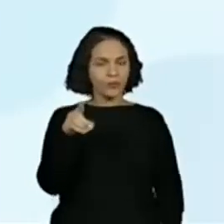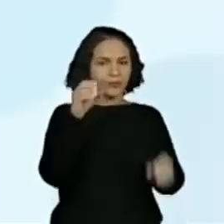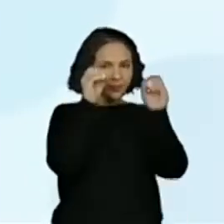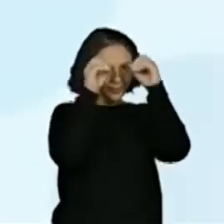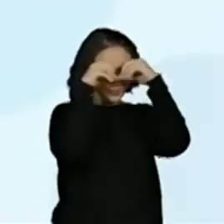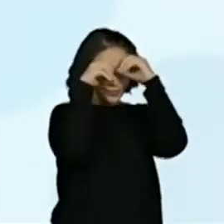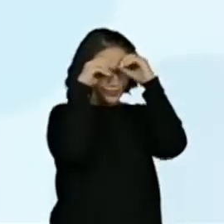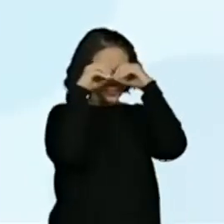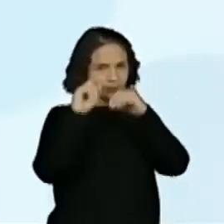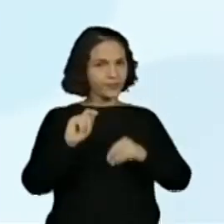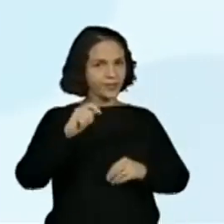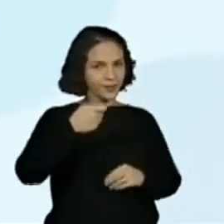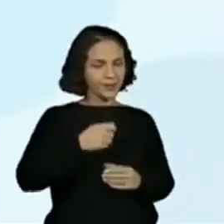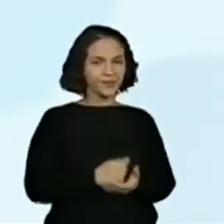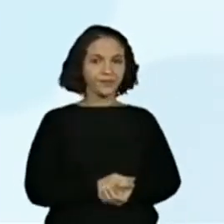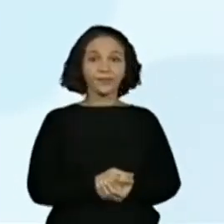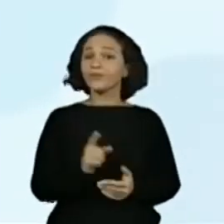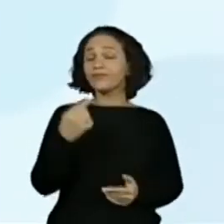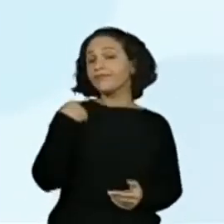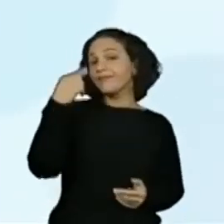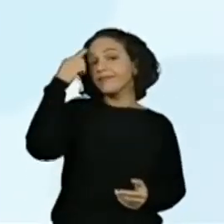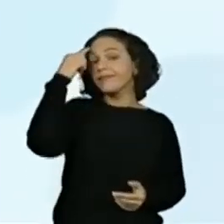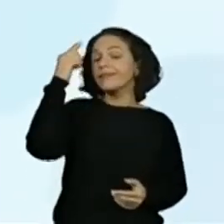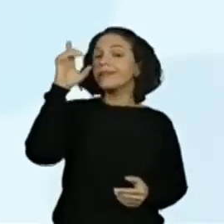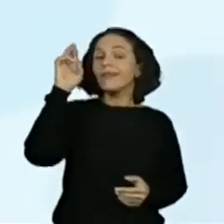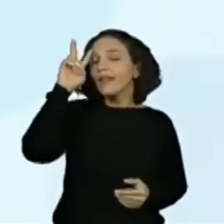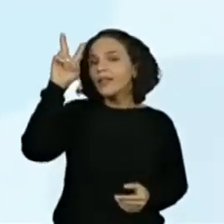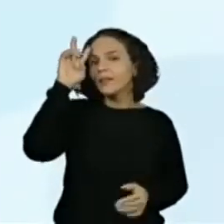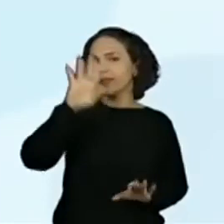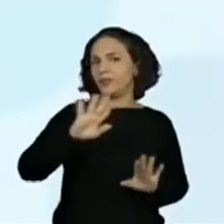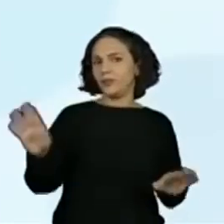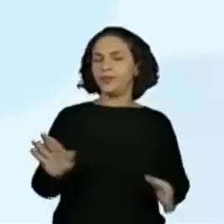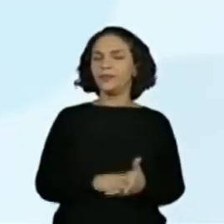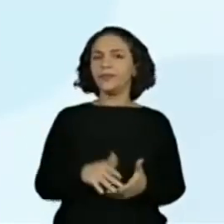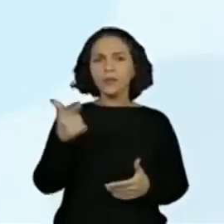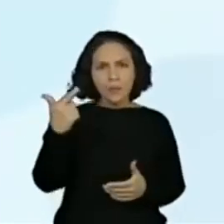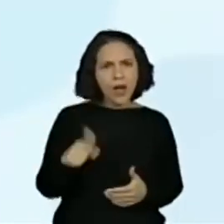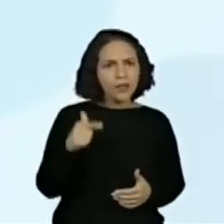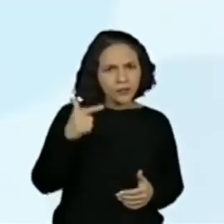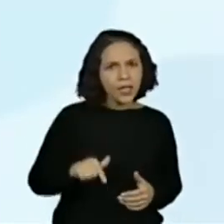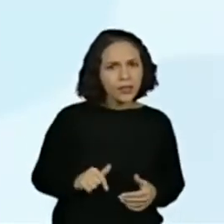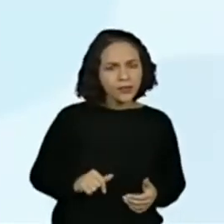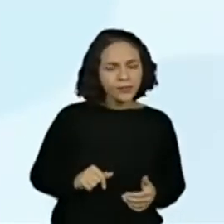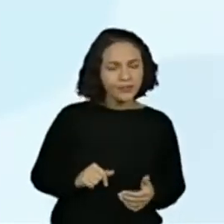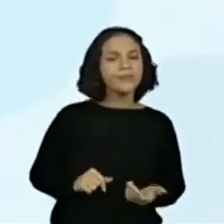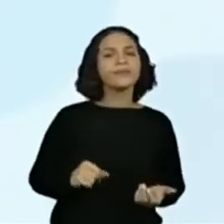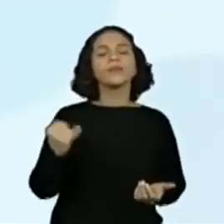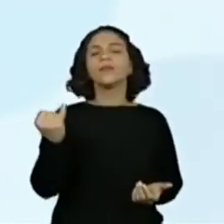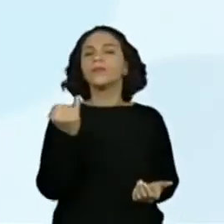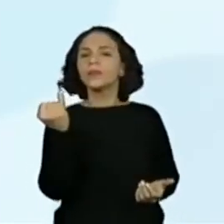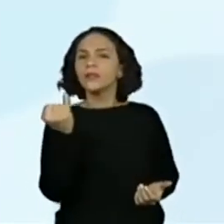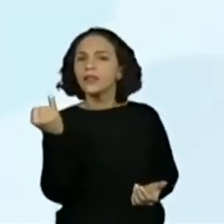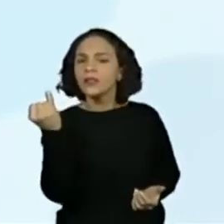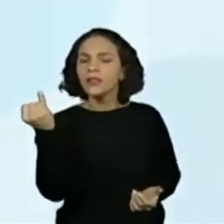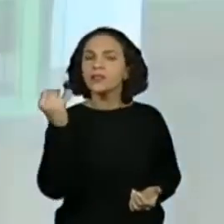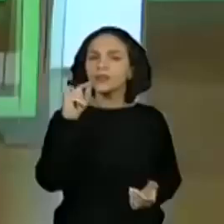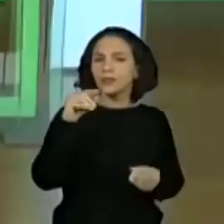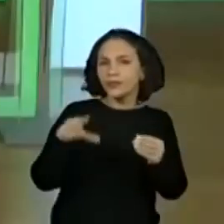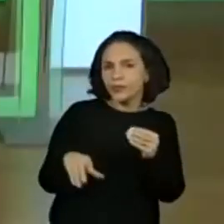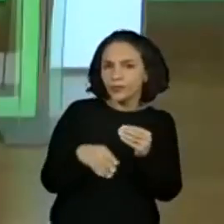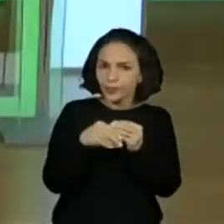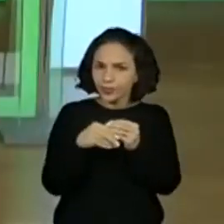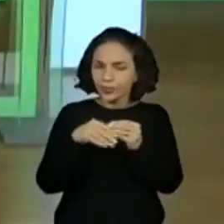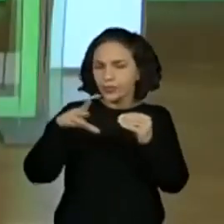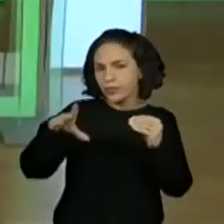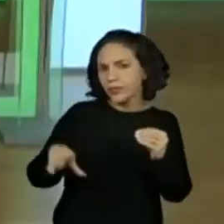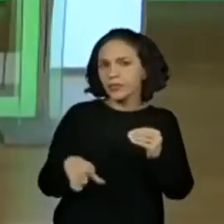palavras ou frases para nos lembrar. Mais alguma informação? Então, é muito importante a gente estar colocando só ali